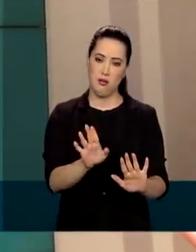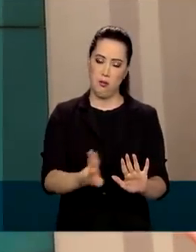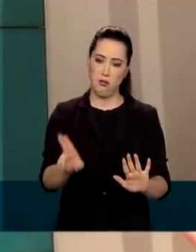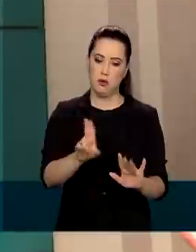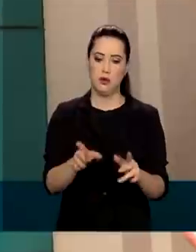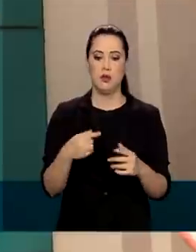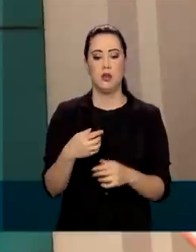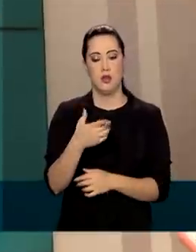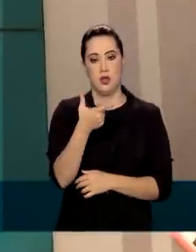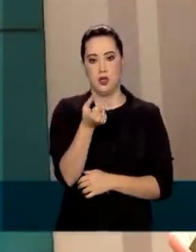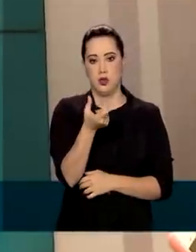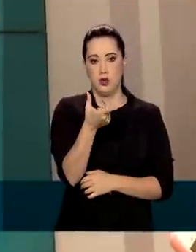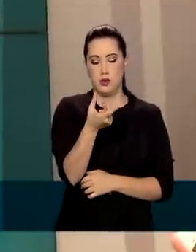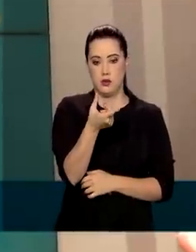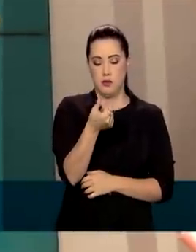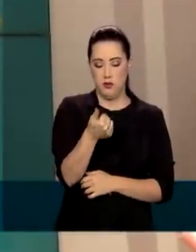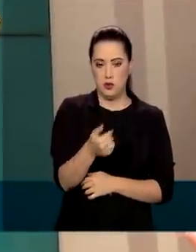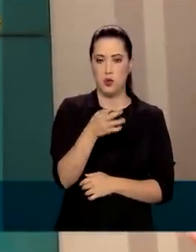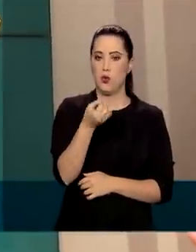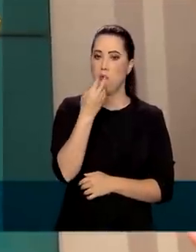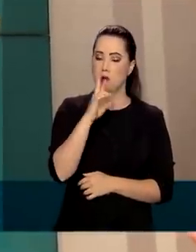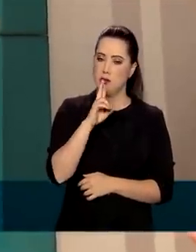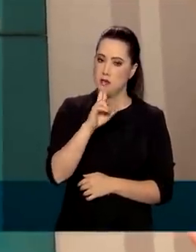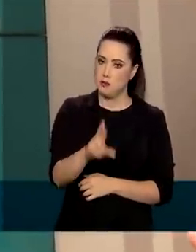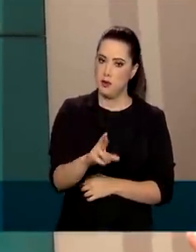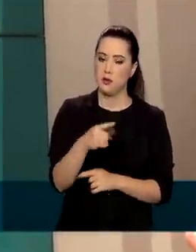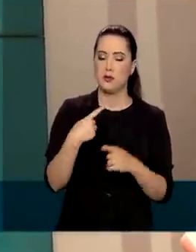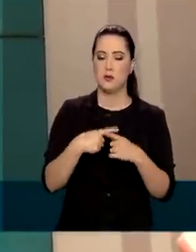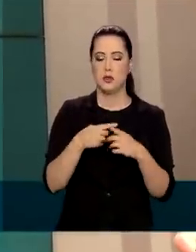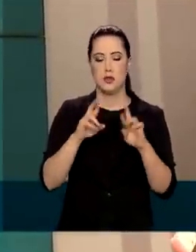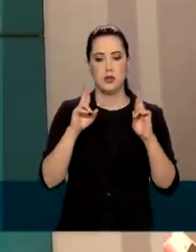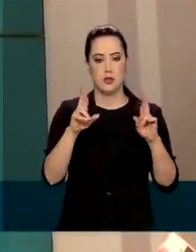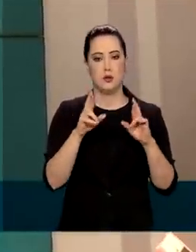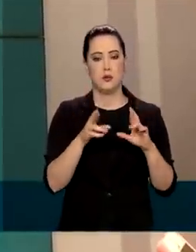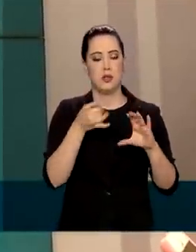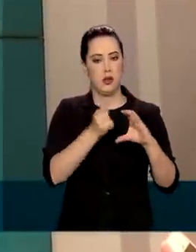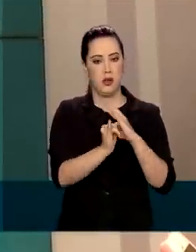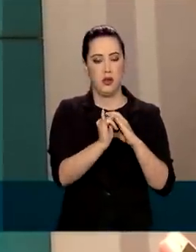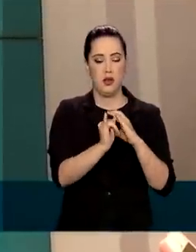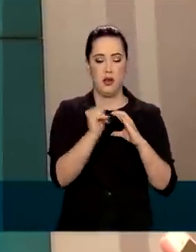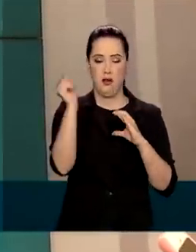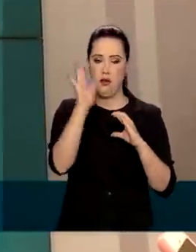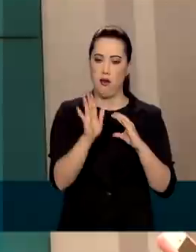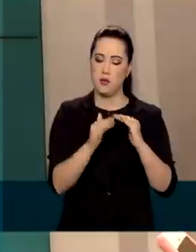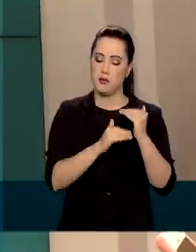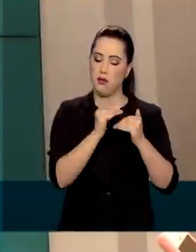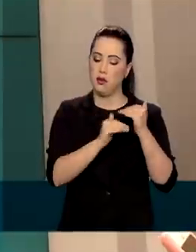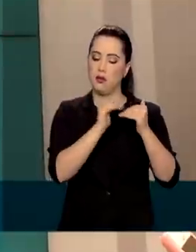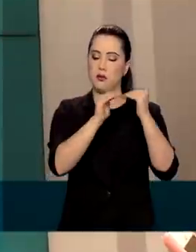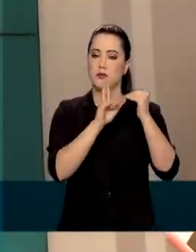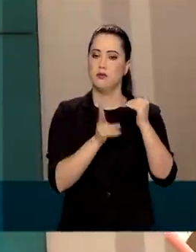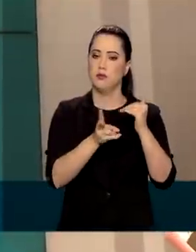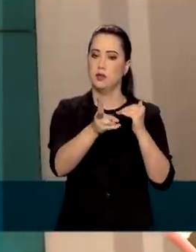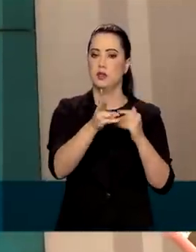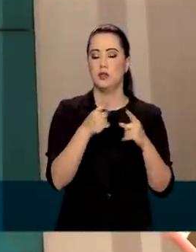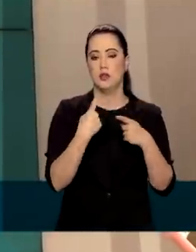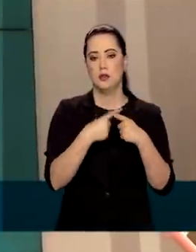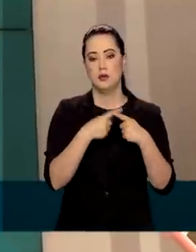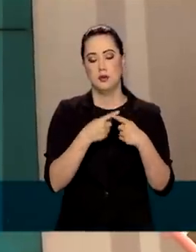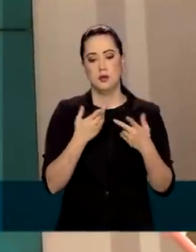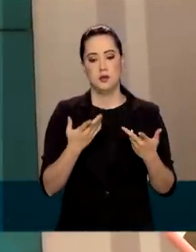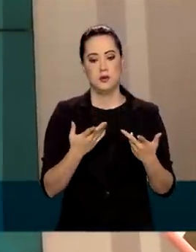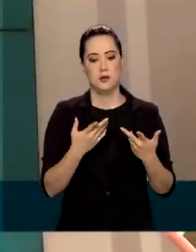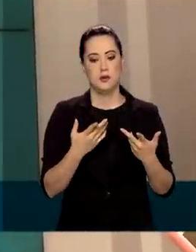traga bons resultados. A gente espera que a EBC continue crescendo, porque será